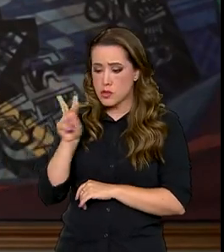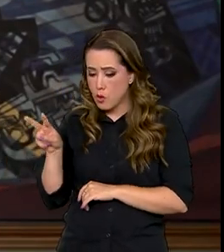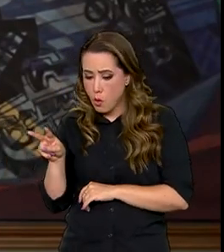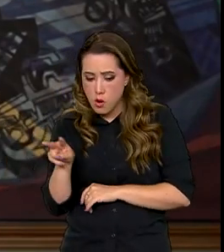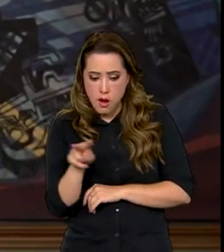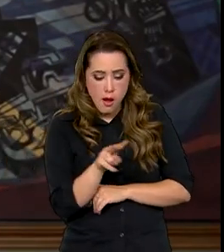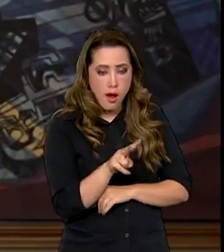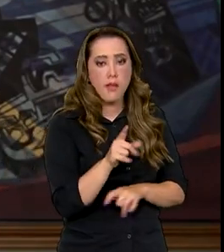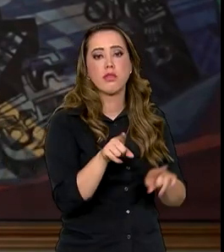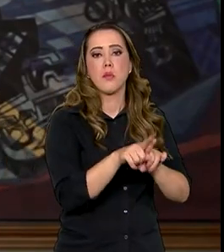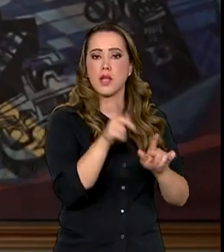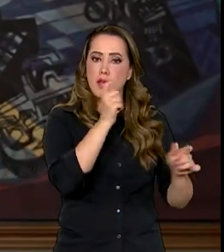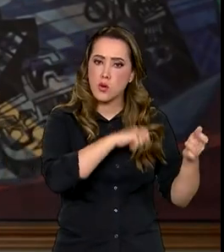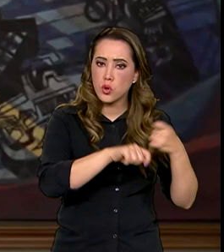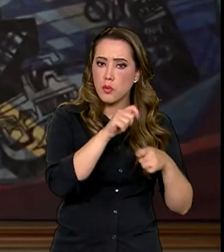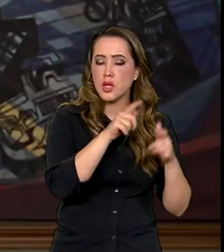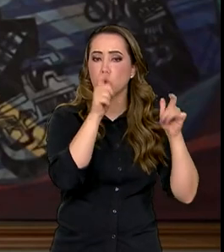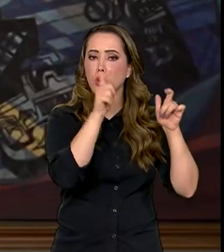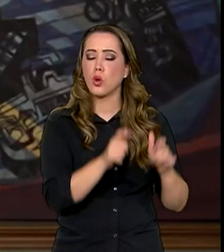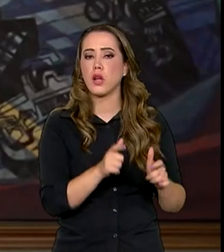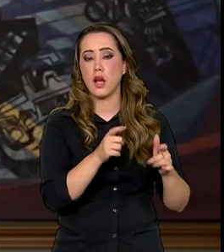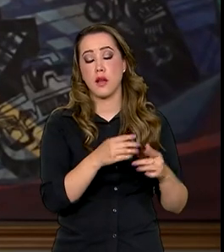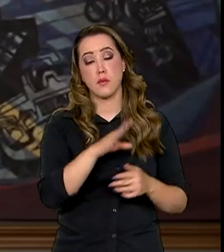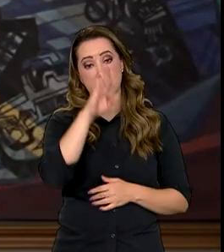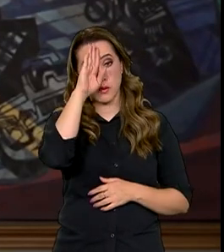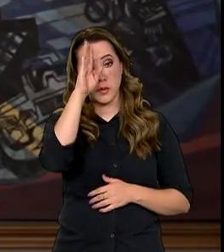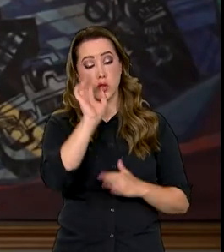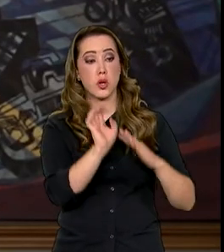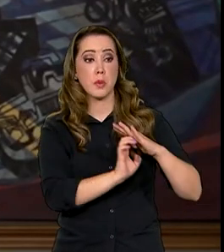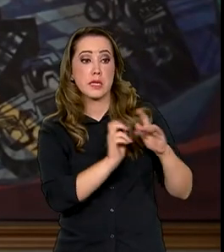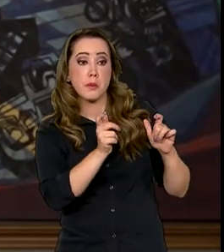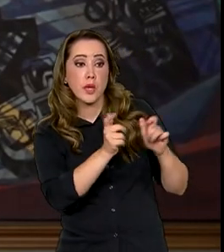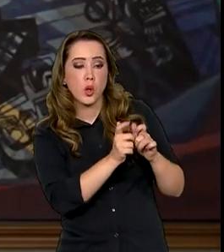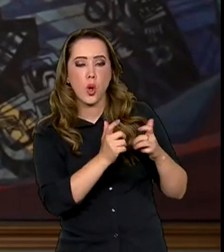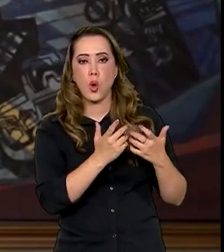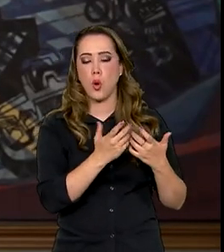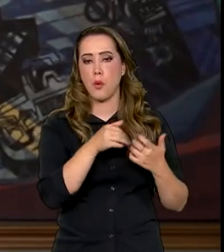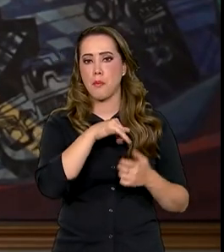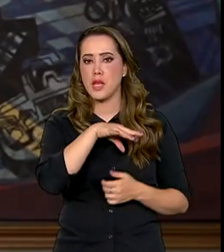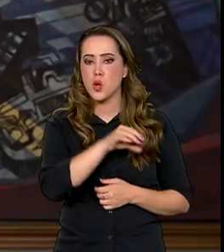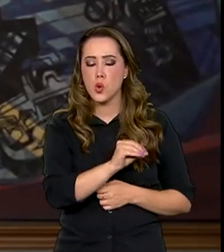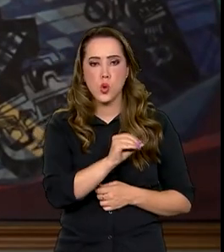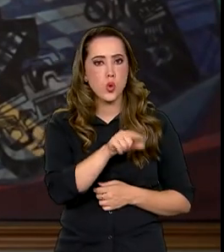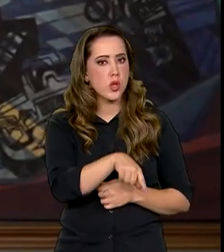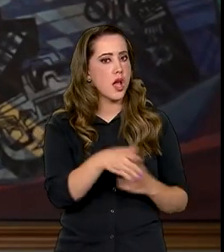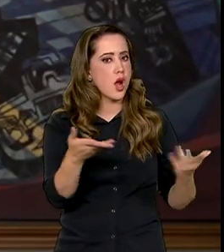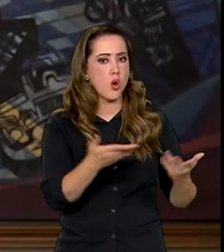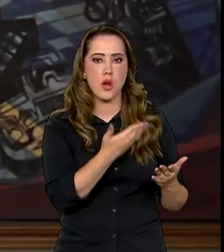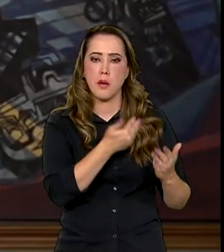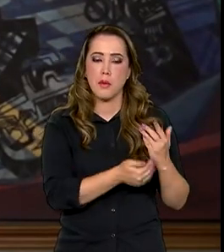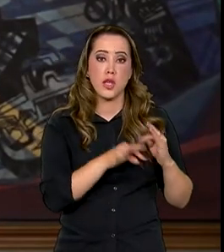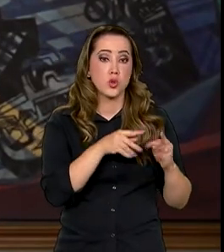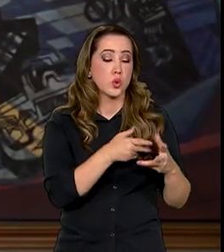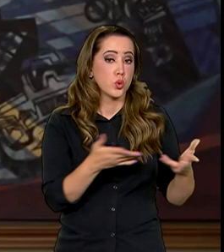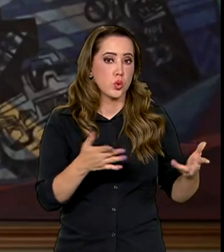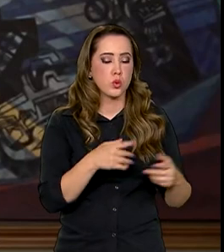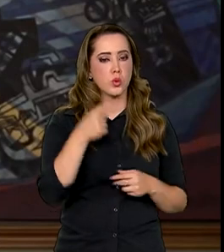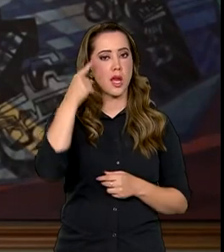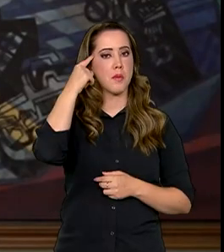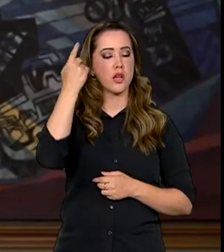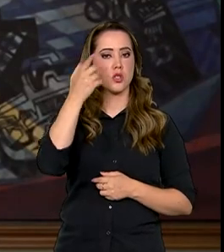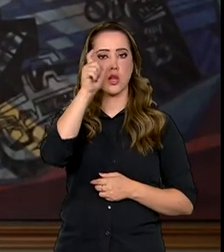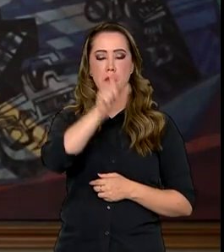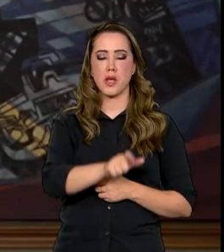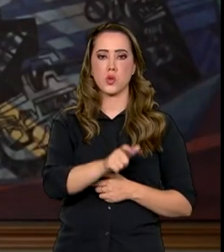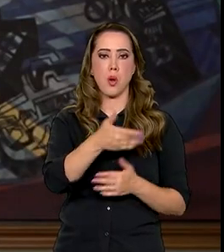especial para a economia local, especialmente micro e pequenos empresários que são devastados nessas situações. Você imagina, a